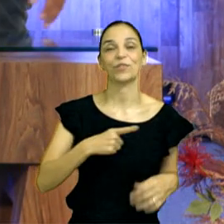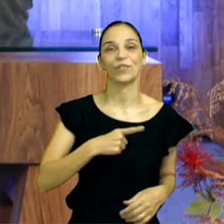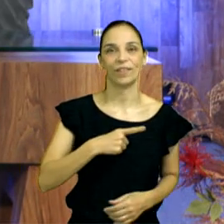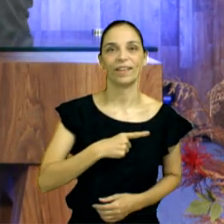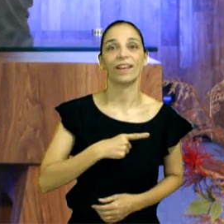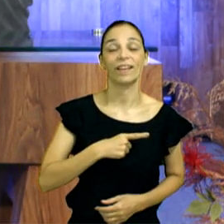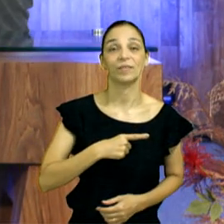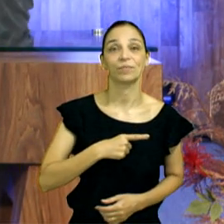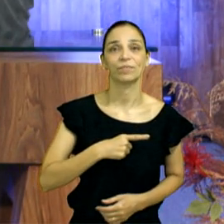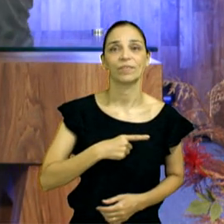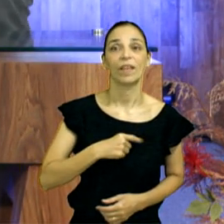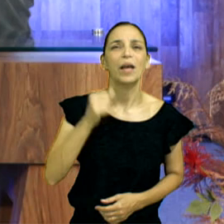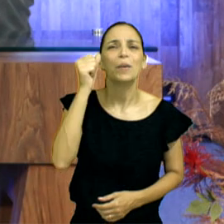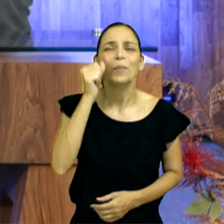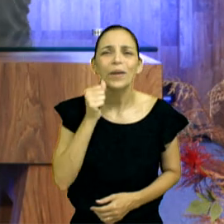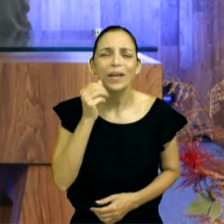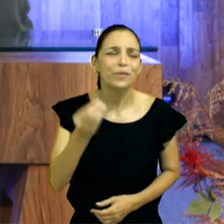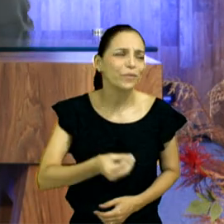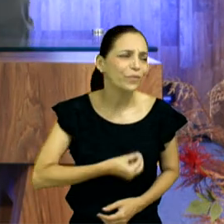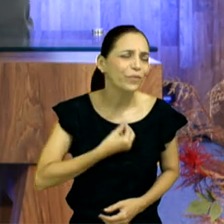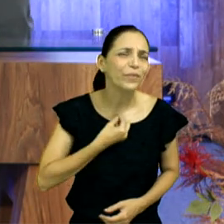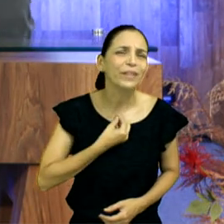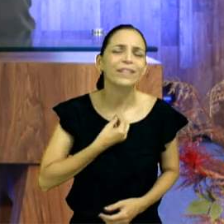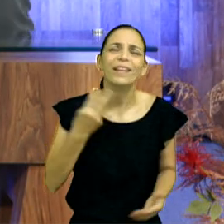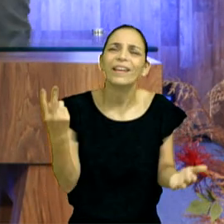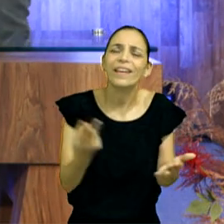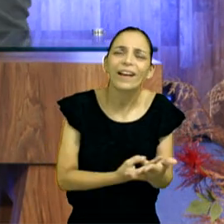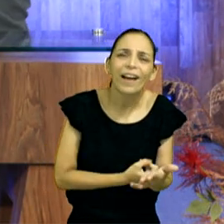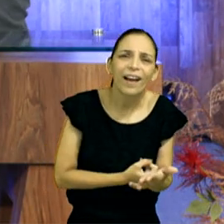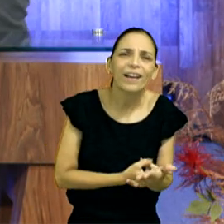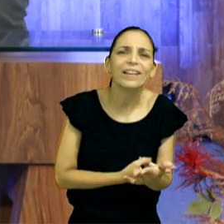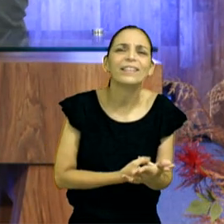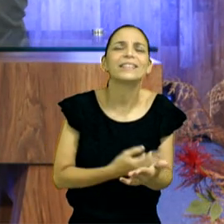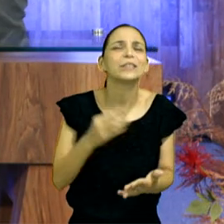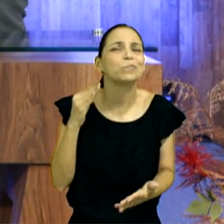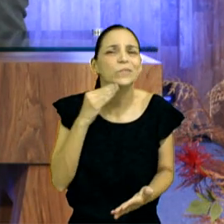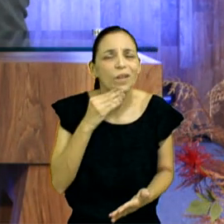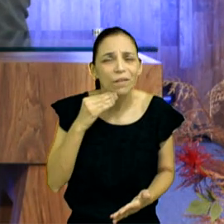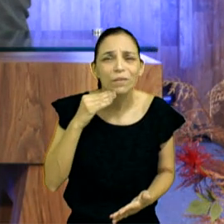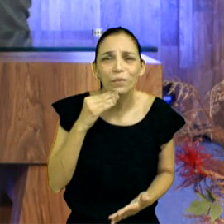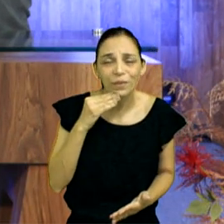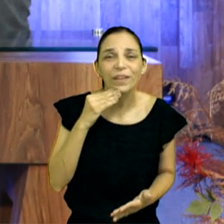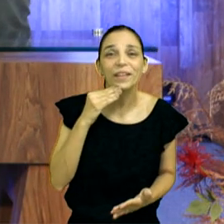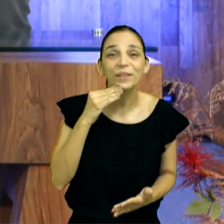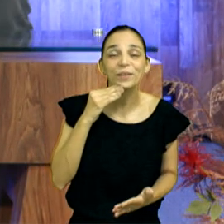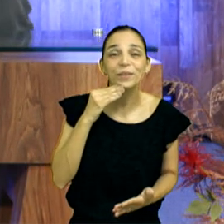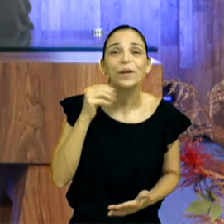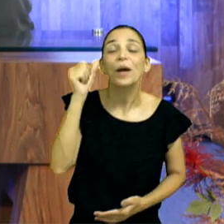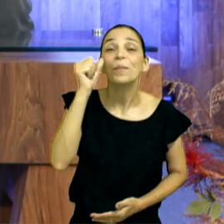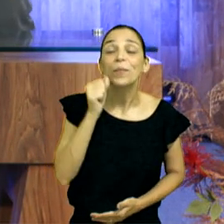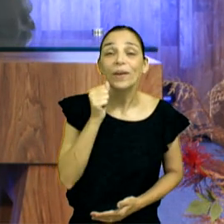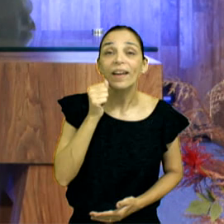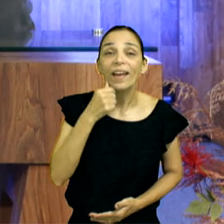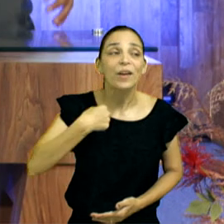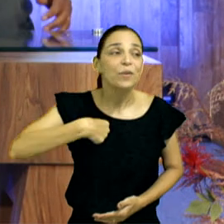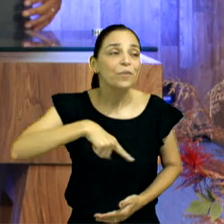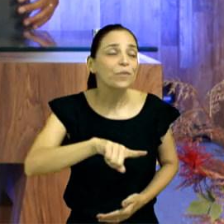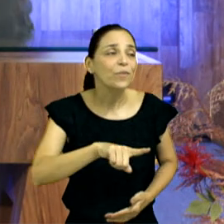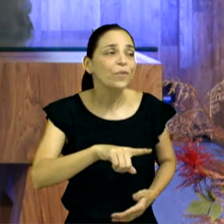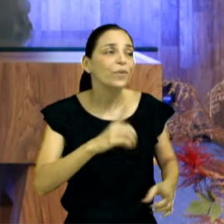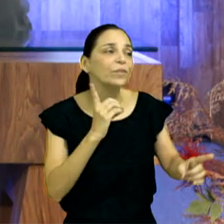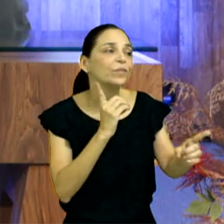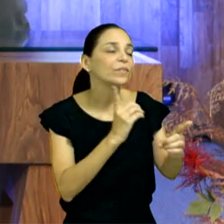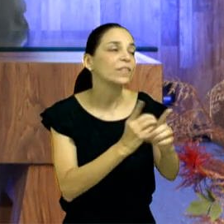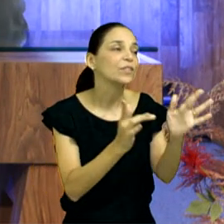Pecadora, estava com a vida toda errada, toda frustrada, provavelmente, e se ela estava chorando aos pés do Senhor, alguma